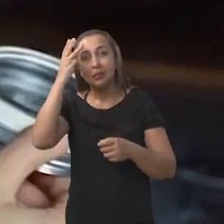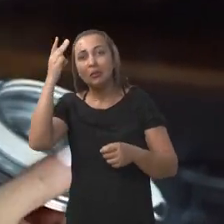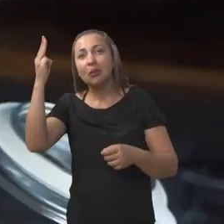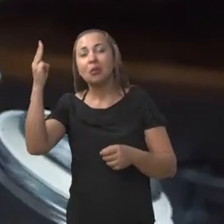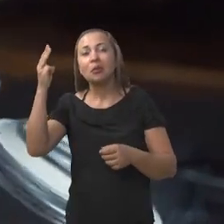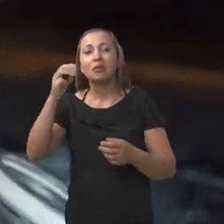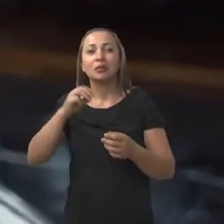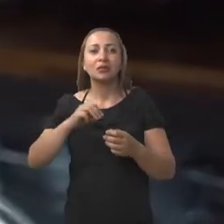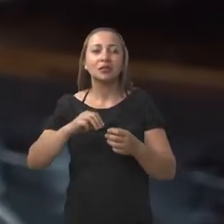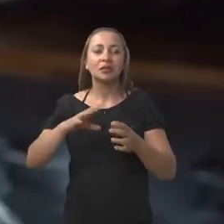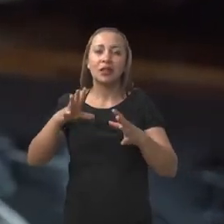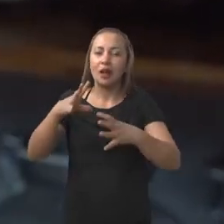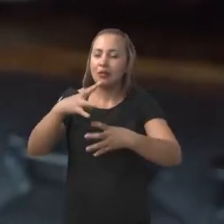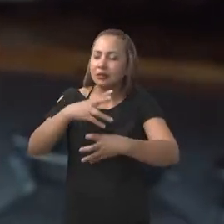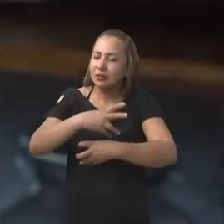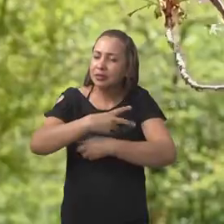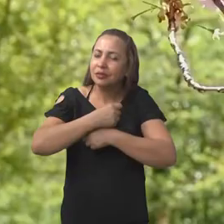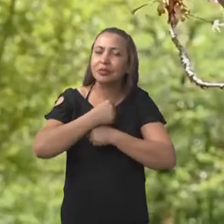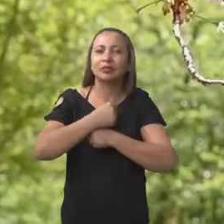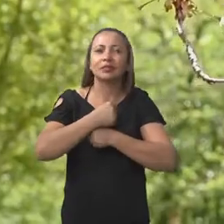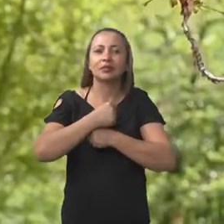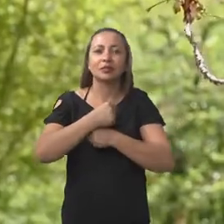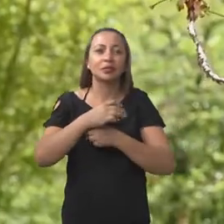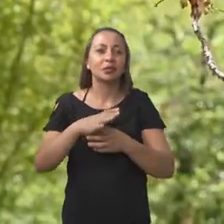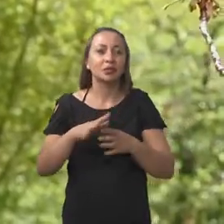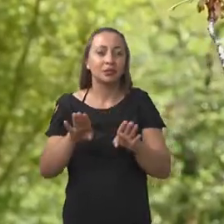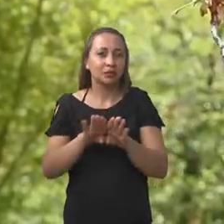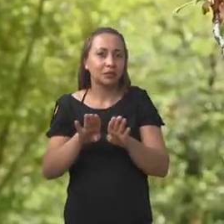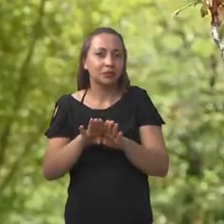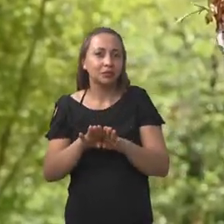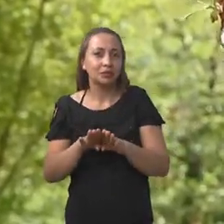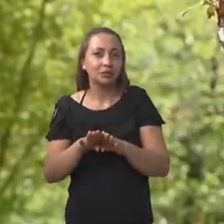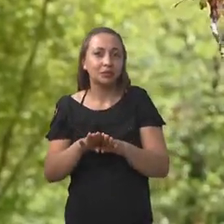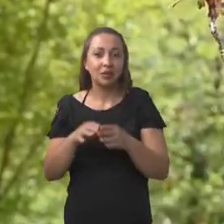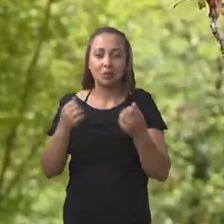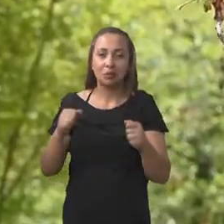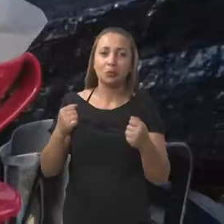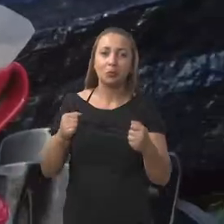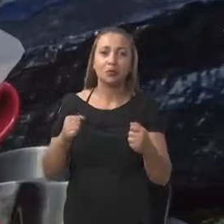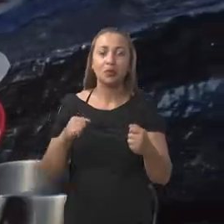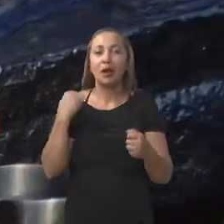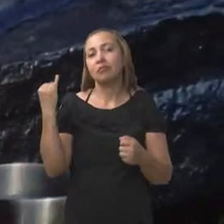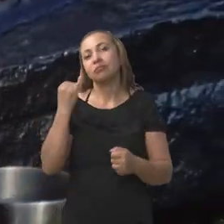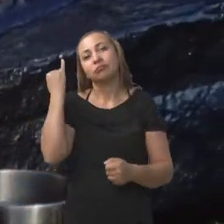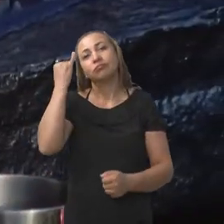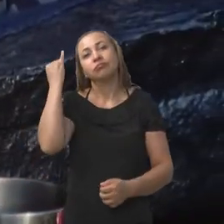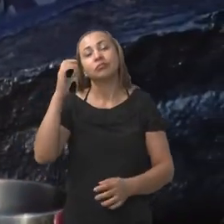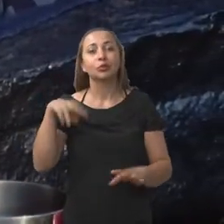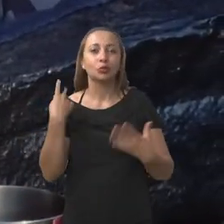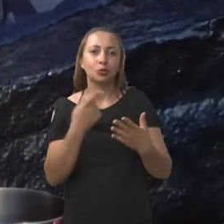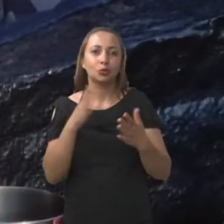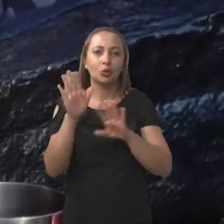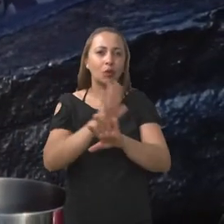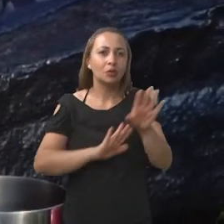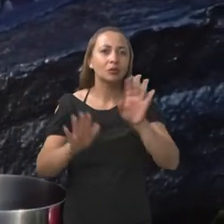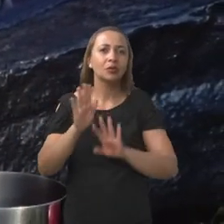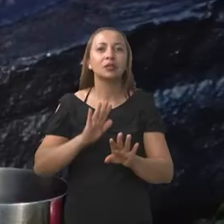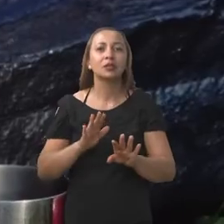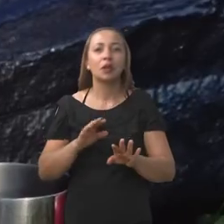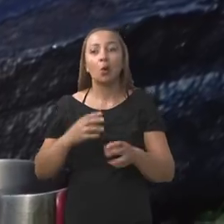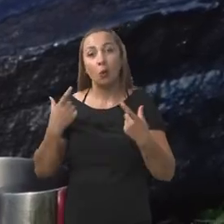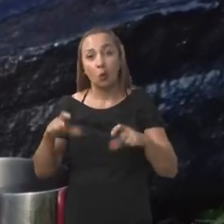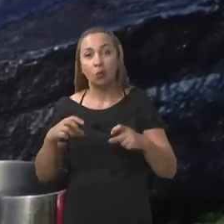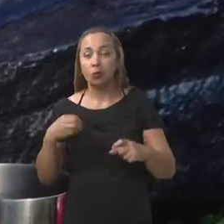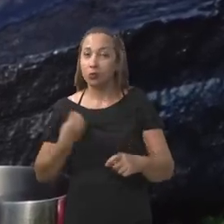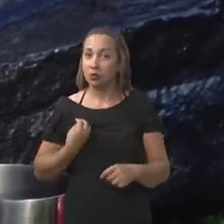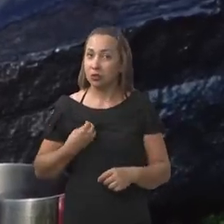memórias, aos afetos. Tem também uma possibilidade importante de nos defender no meio em